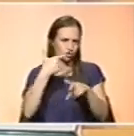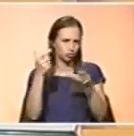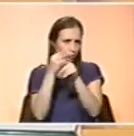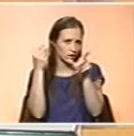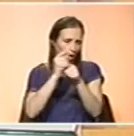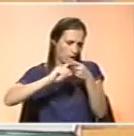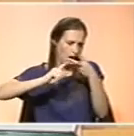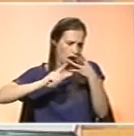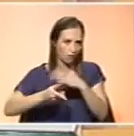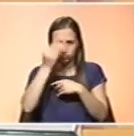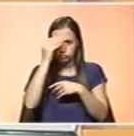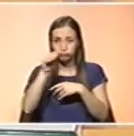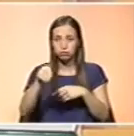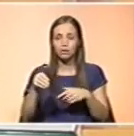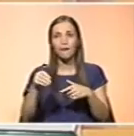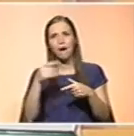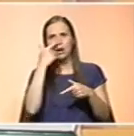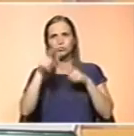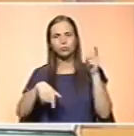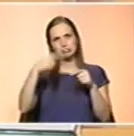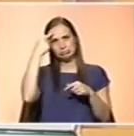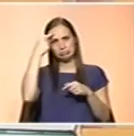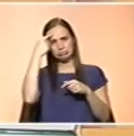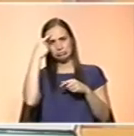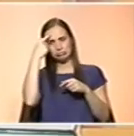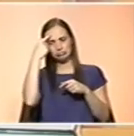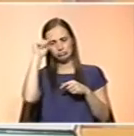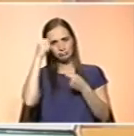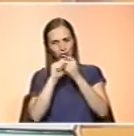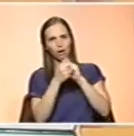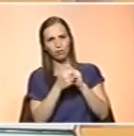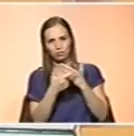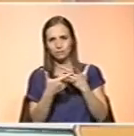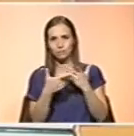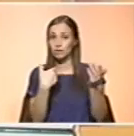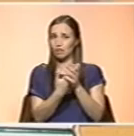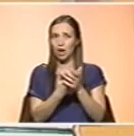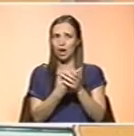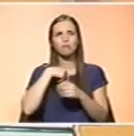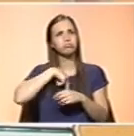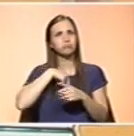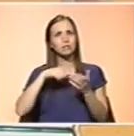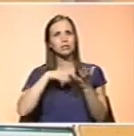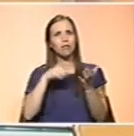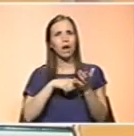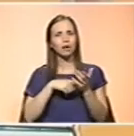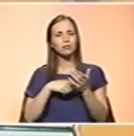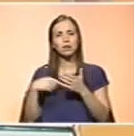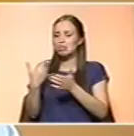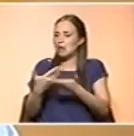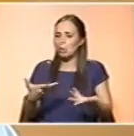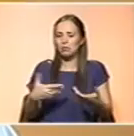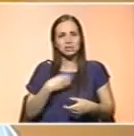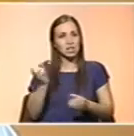que acaba por influenciar muito as pessoas. certeza. E até criar necessidades nas pessoas que elas não sentiam antes. Absolutamente.